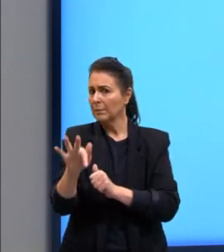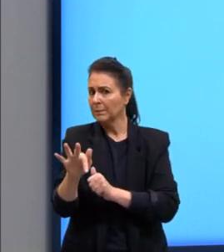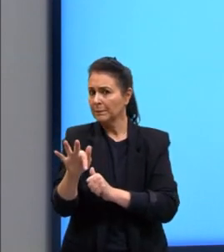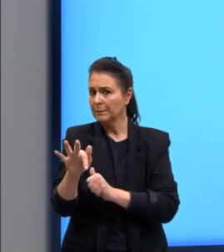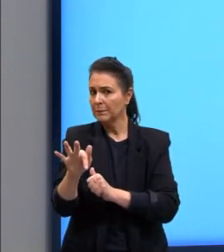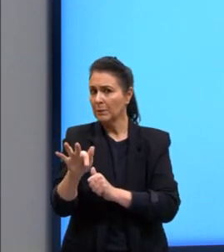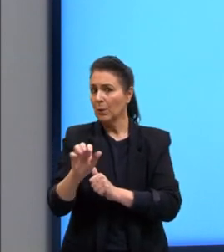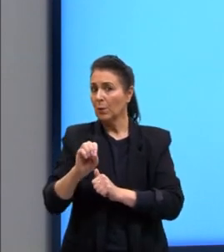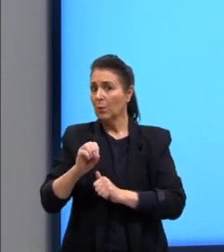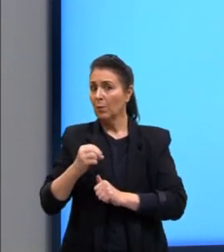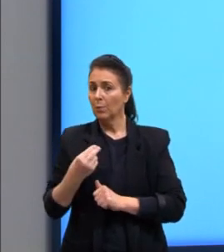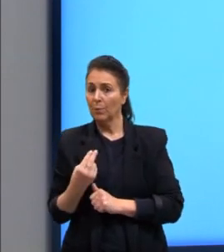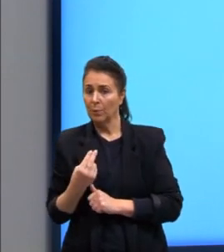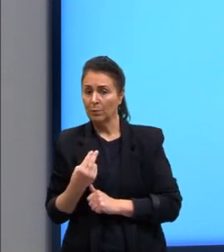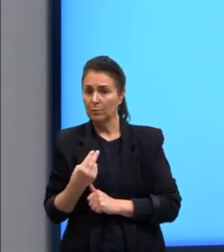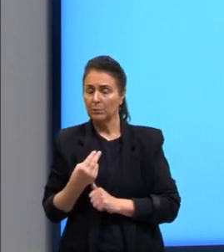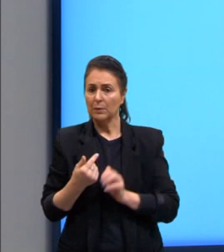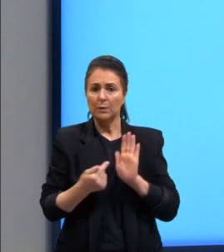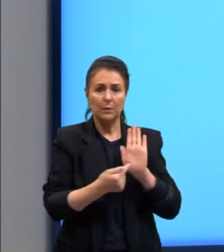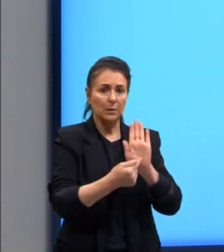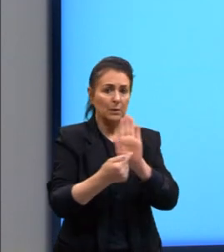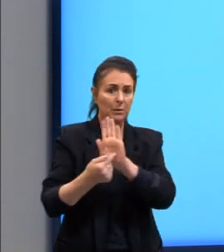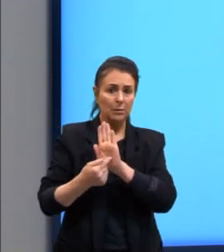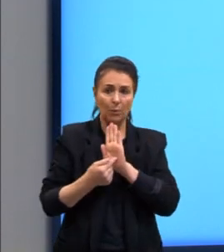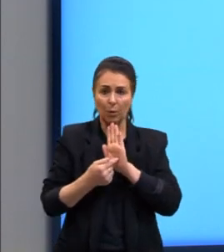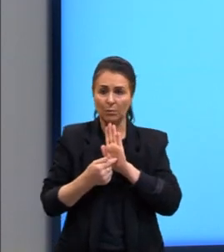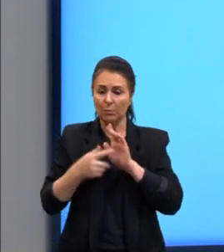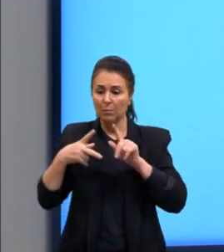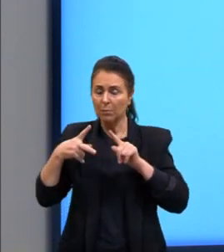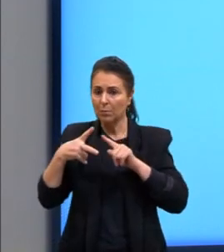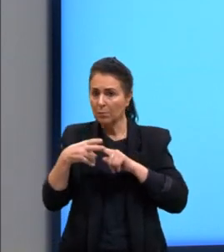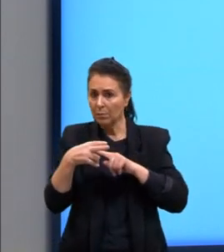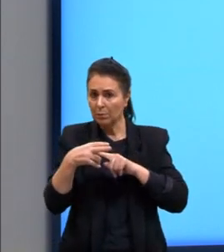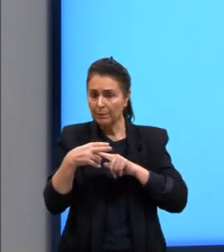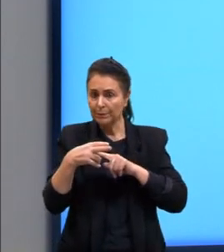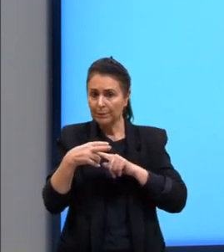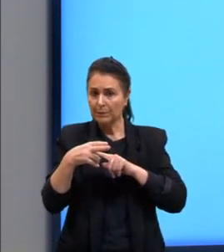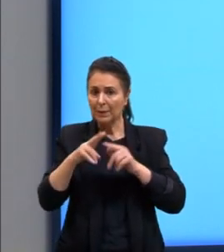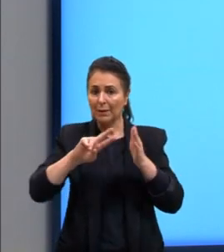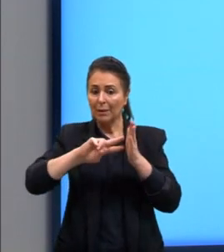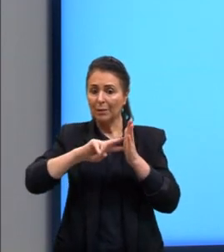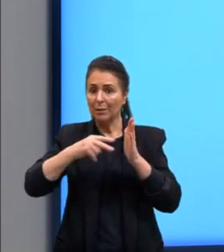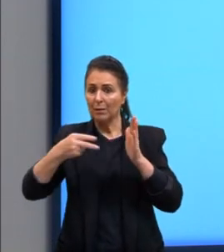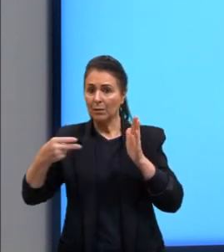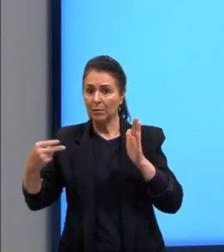Ou seja, indicam a interrupção da tradução.